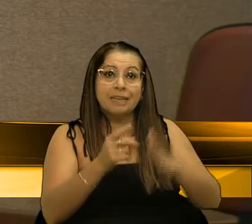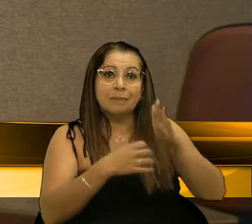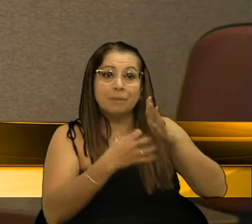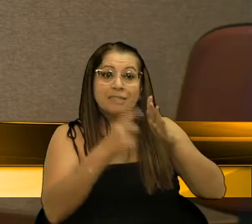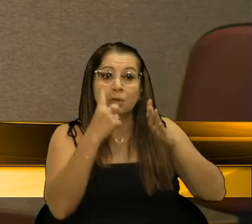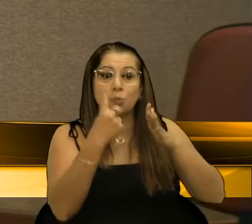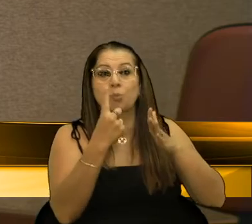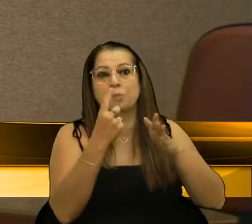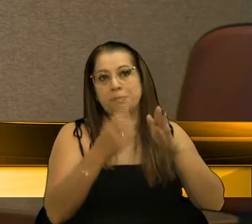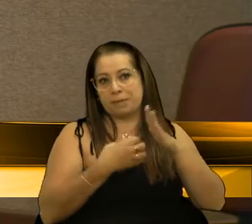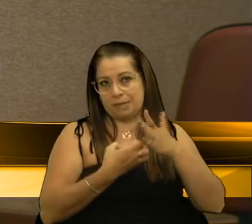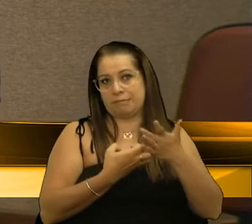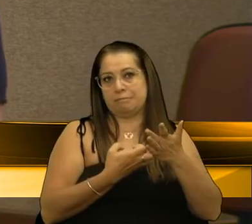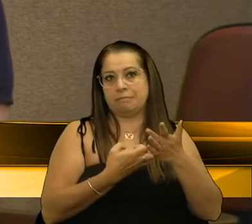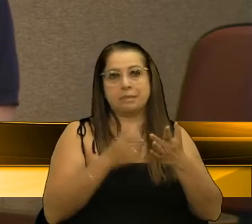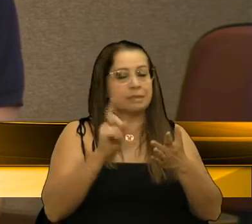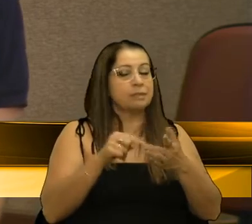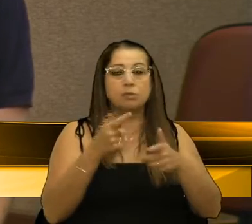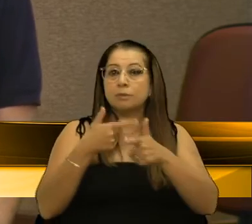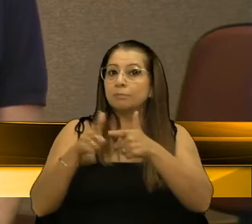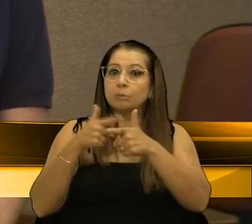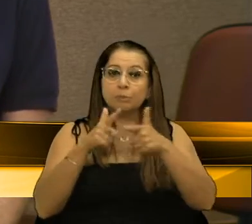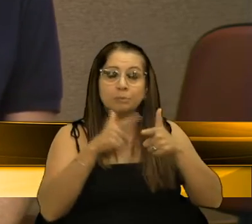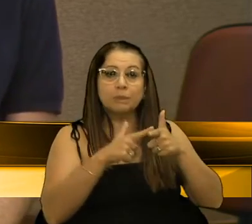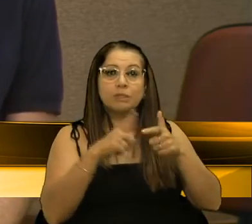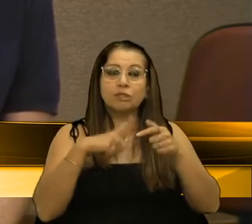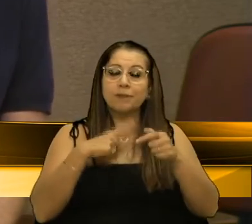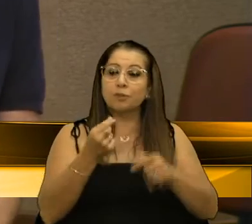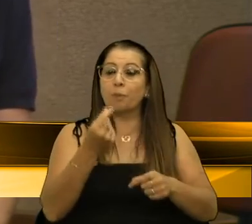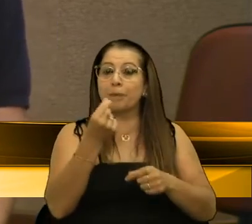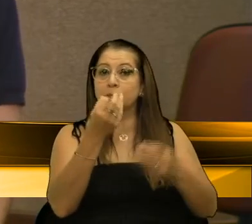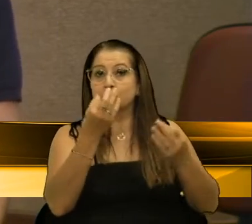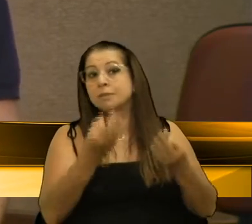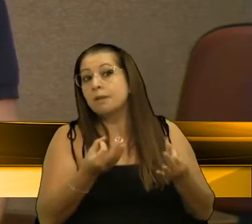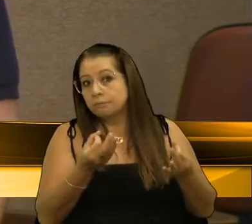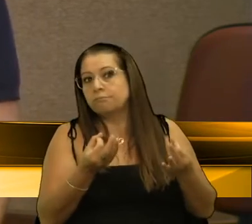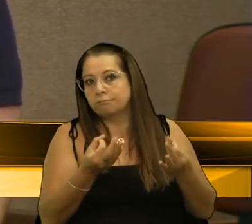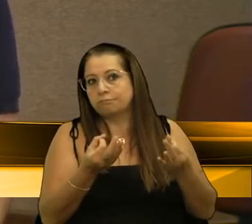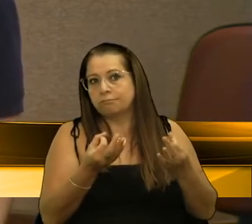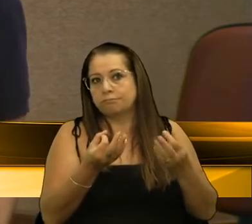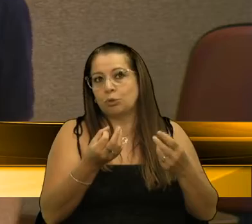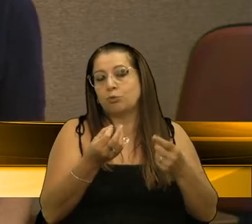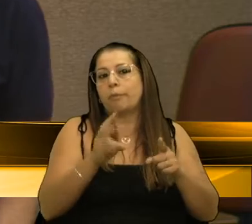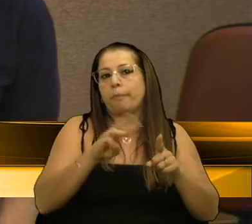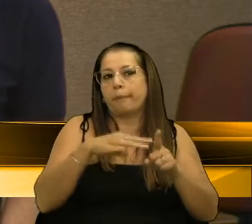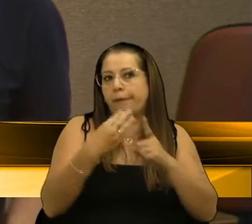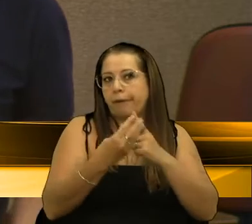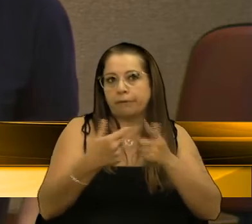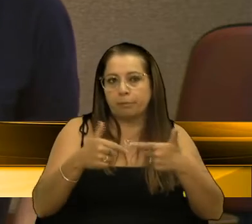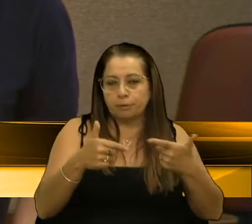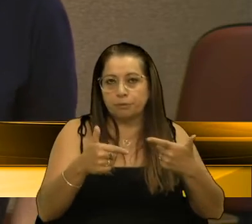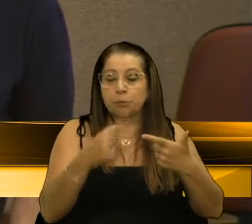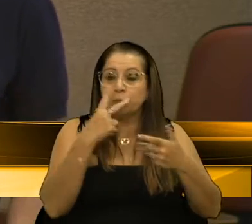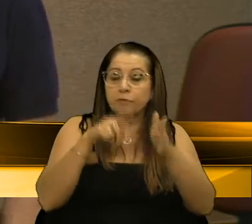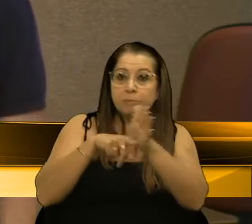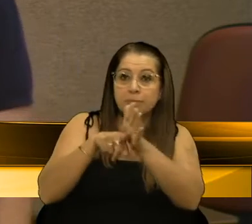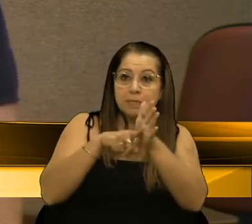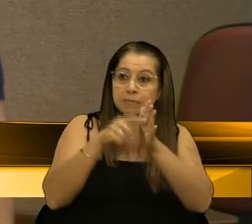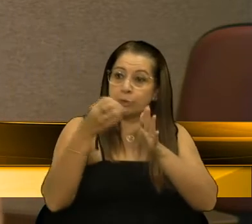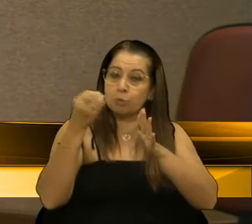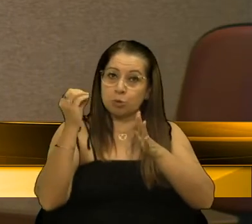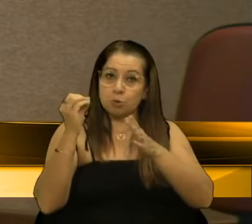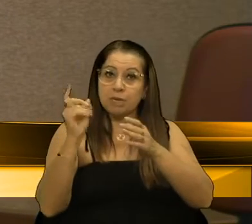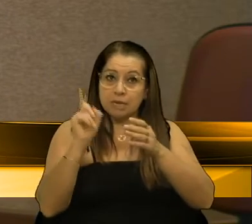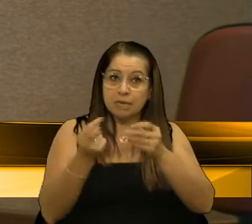serviço funerário. Isso não seria problema se nós tivéssemos preços adequados ao mercado. Quando a gente faz uma pesquisa com Porto Alegre, a nossa